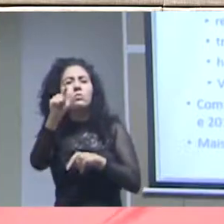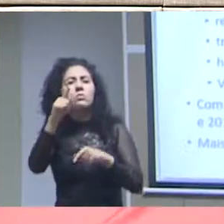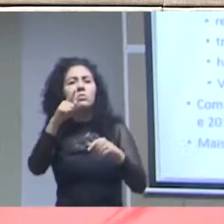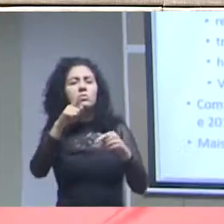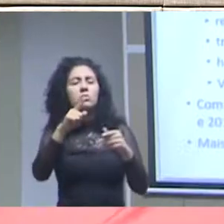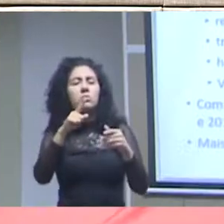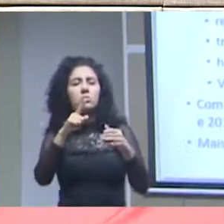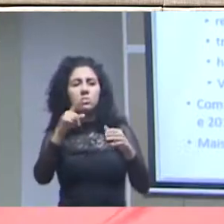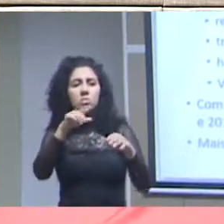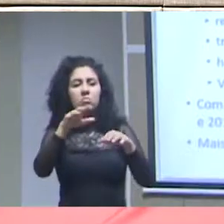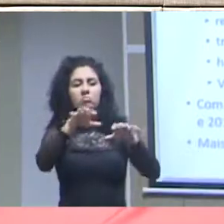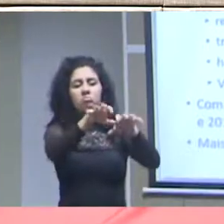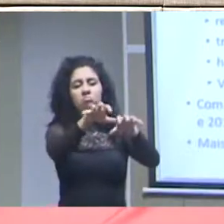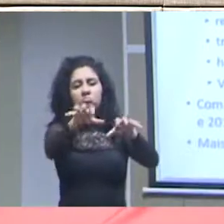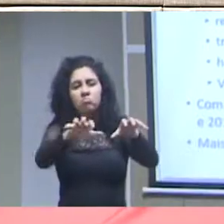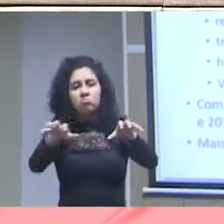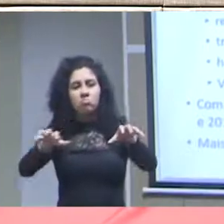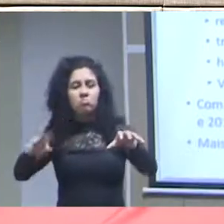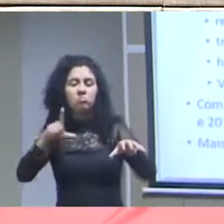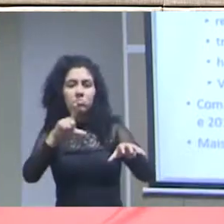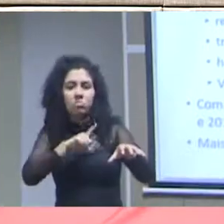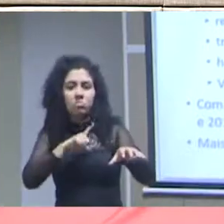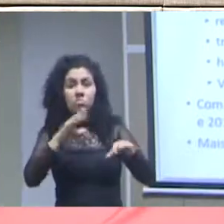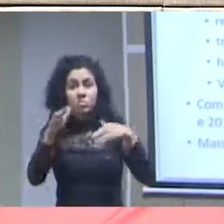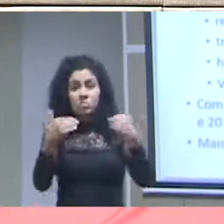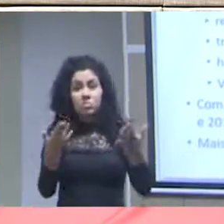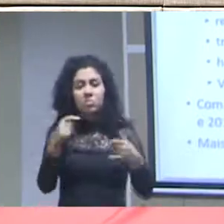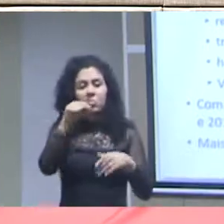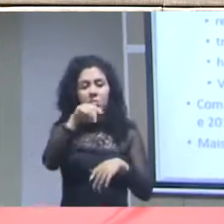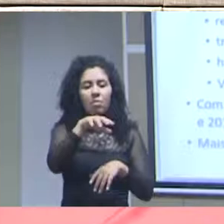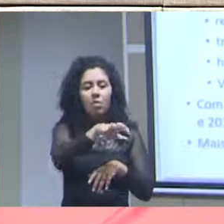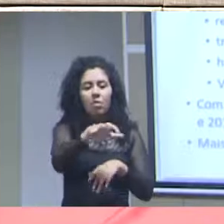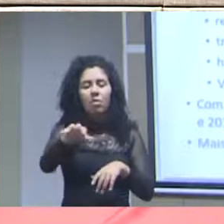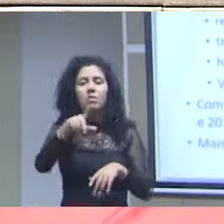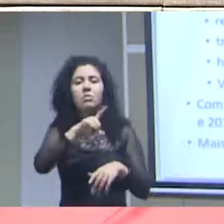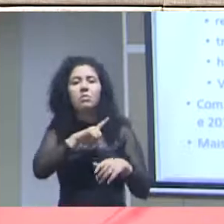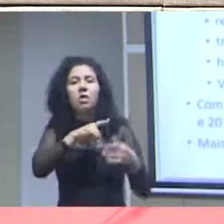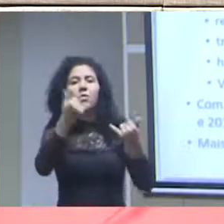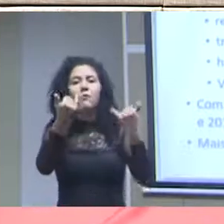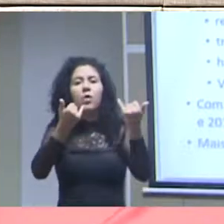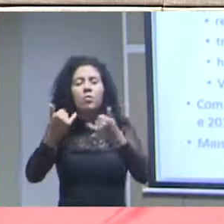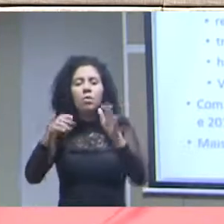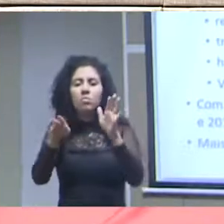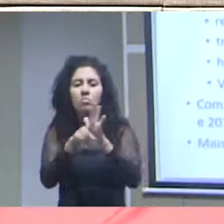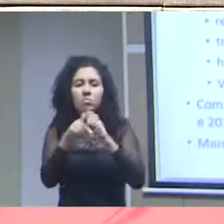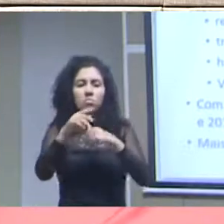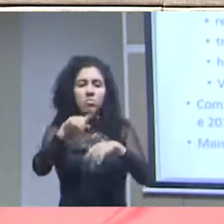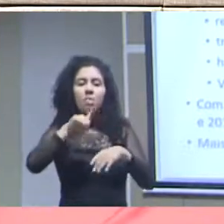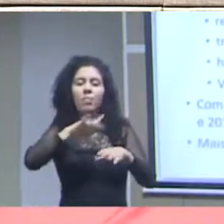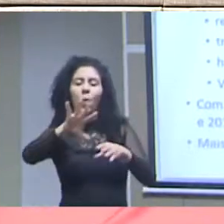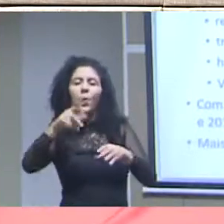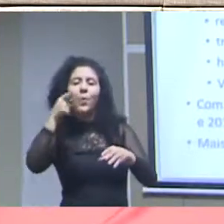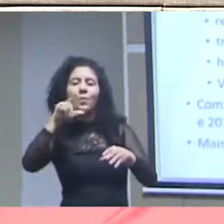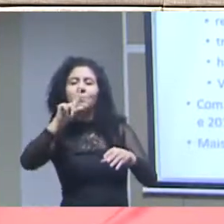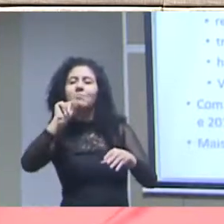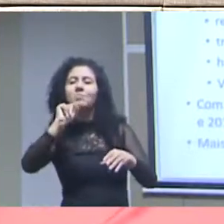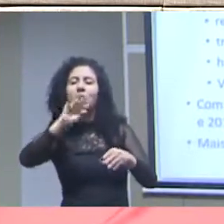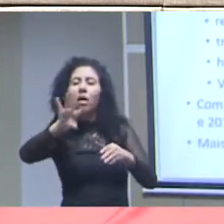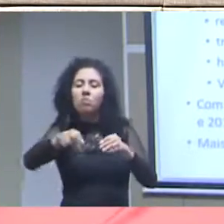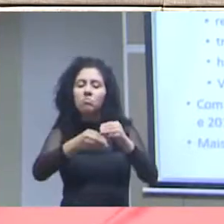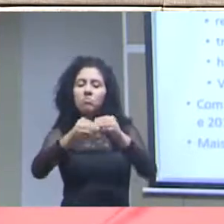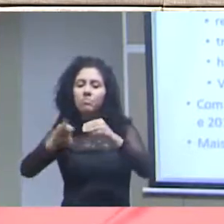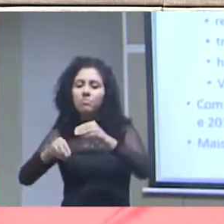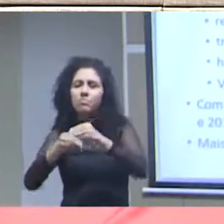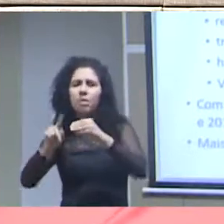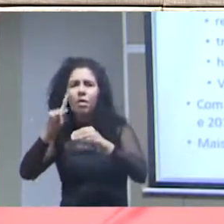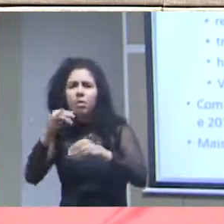esses dados como eu disse são extraídos do censo então ele agrega isso foi uma coisa muito importante discutida aqui